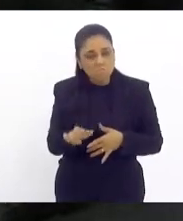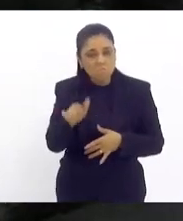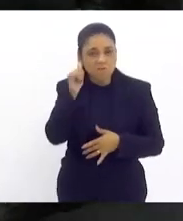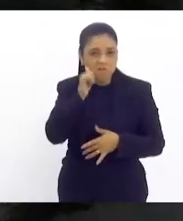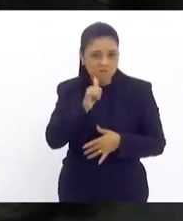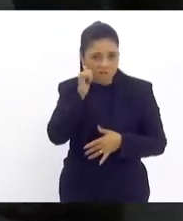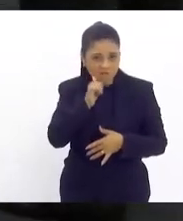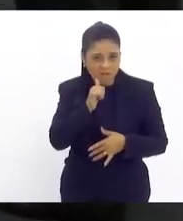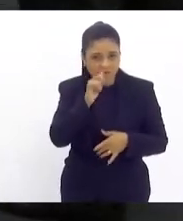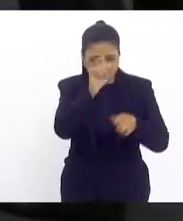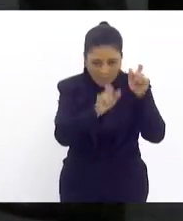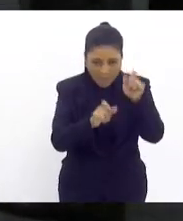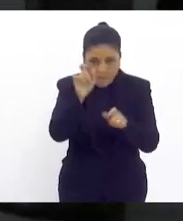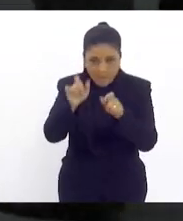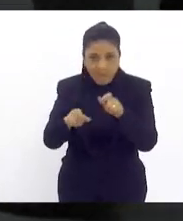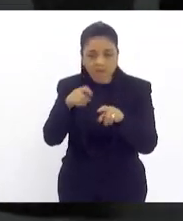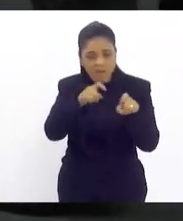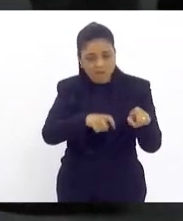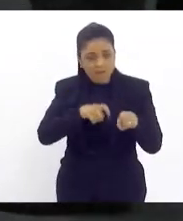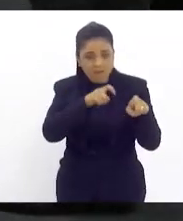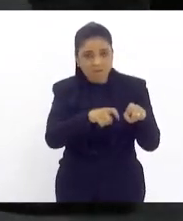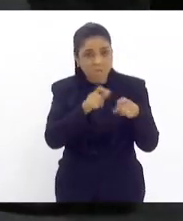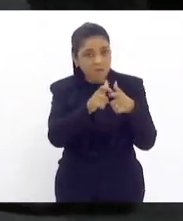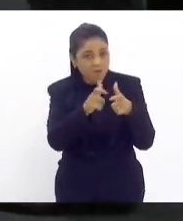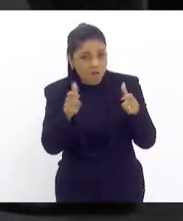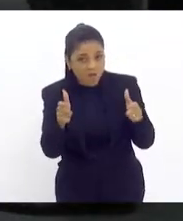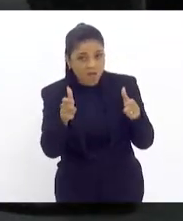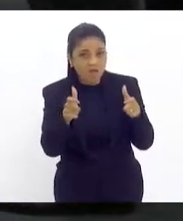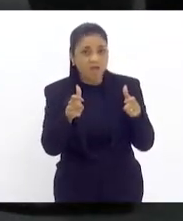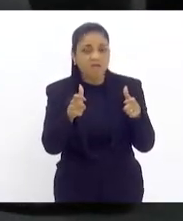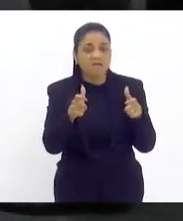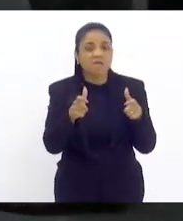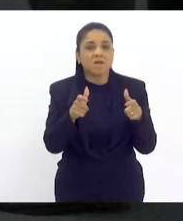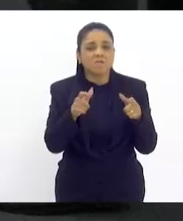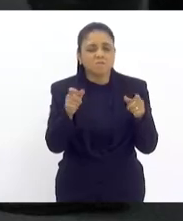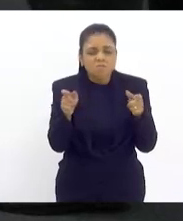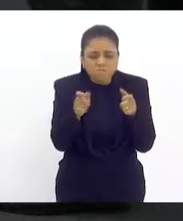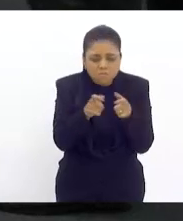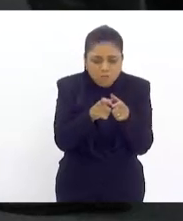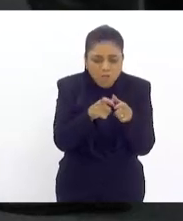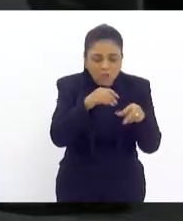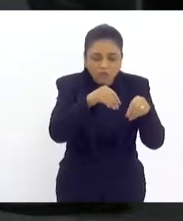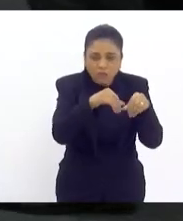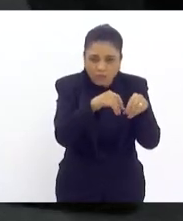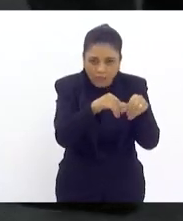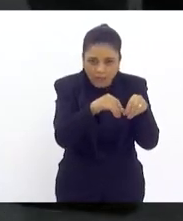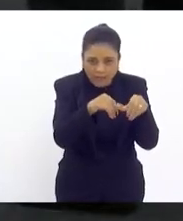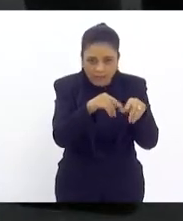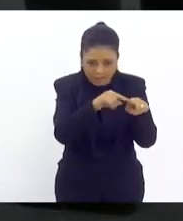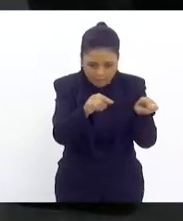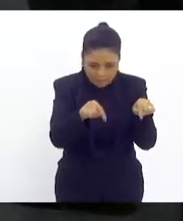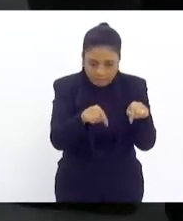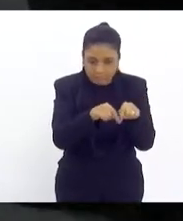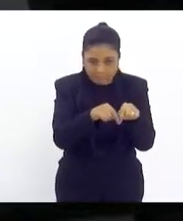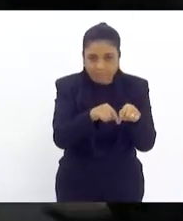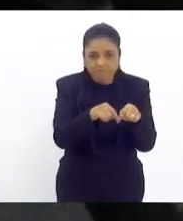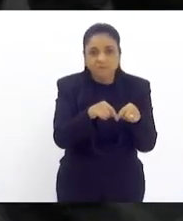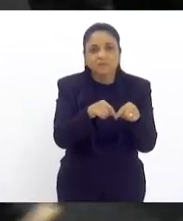mulheres companhezas, que elas são, na sua grande maioria, de pequenas propriedades e também de